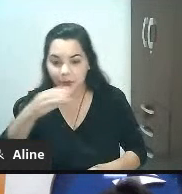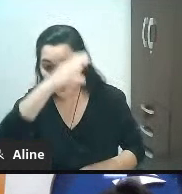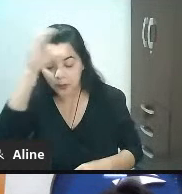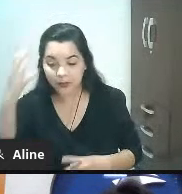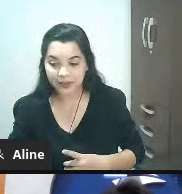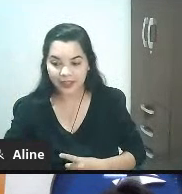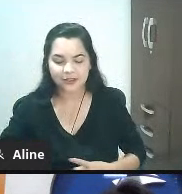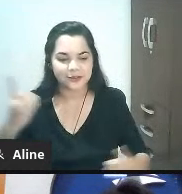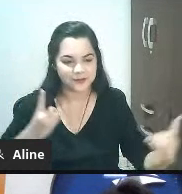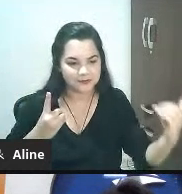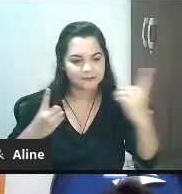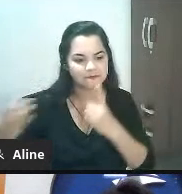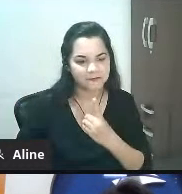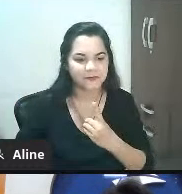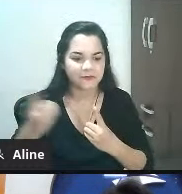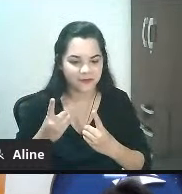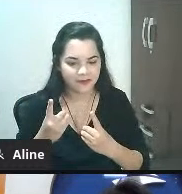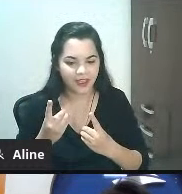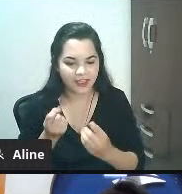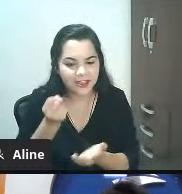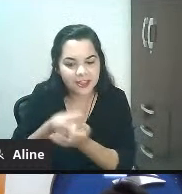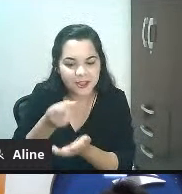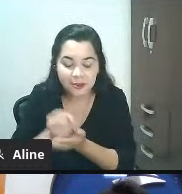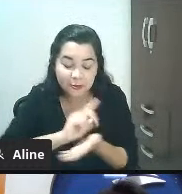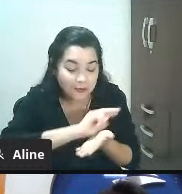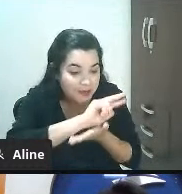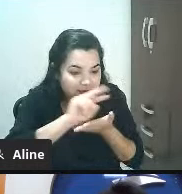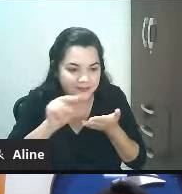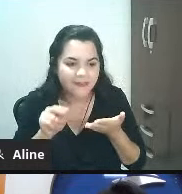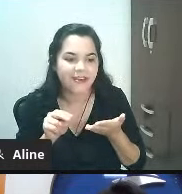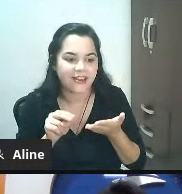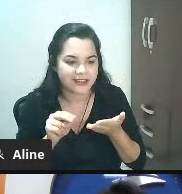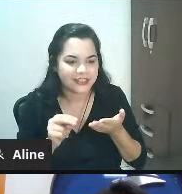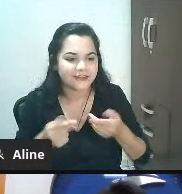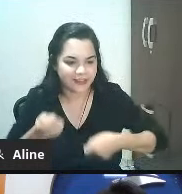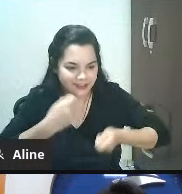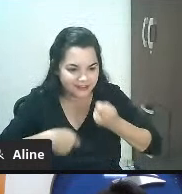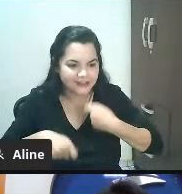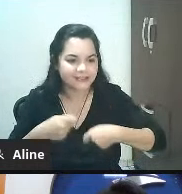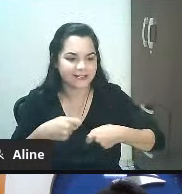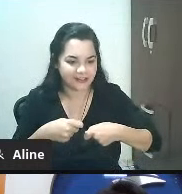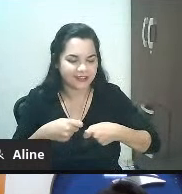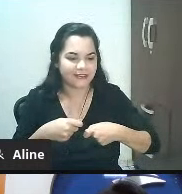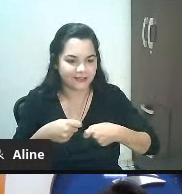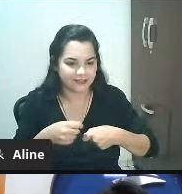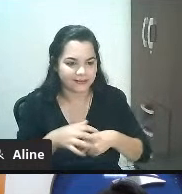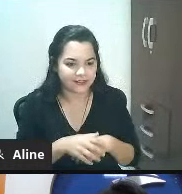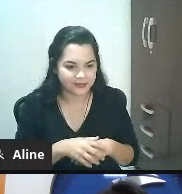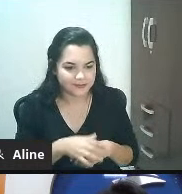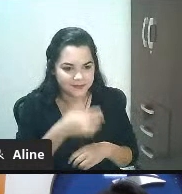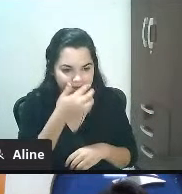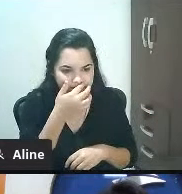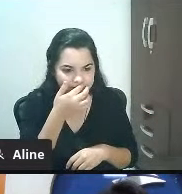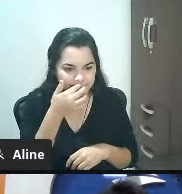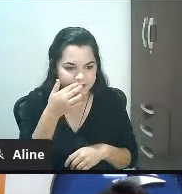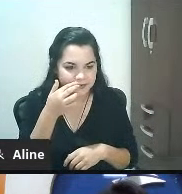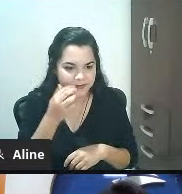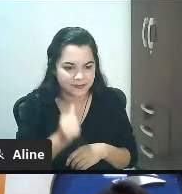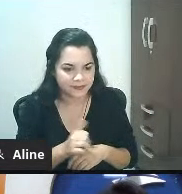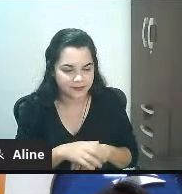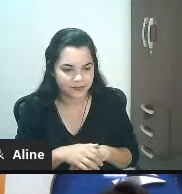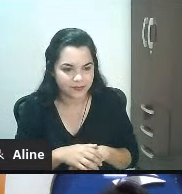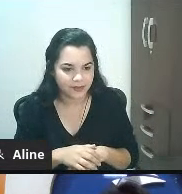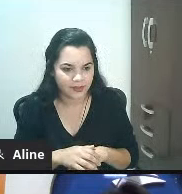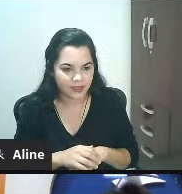-se quem pensa que pós-venda é aquele negócio de eu falar assim E aí, Chayra, tudo bem? Gostou da minha loja? Gostei, adorei. Aí eu vou lá no público e coloco Ela gostou da minha loja.